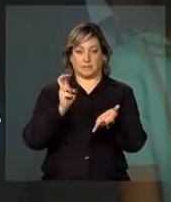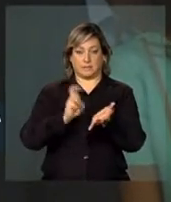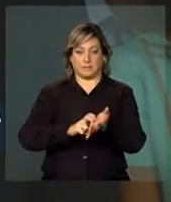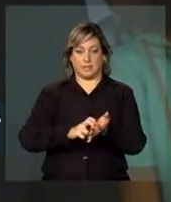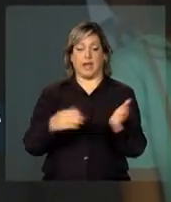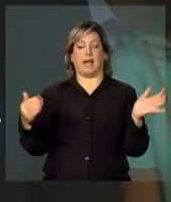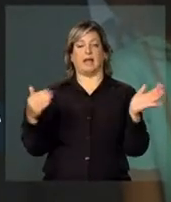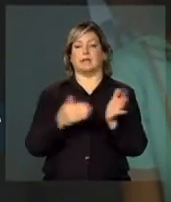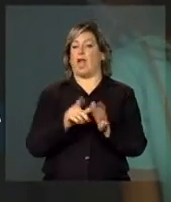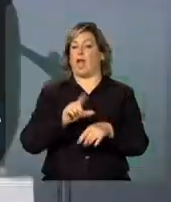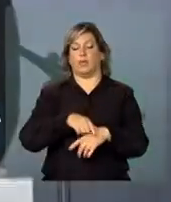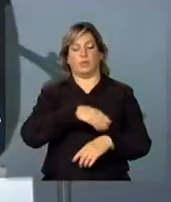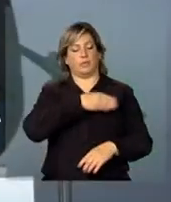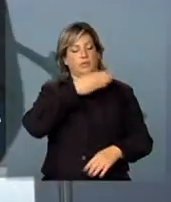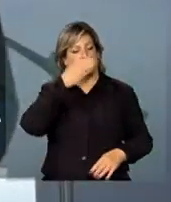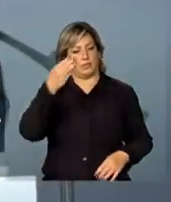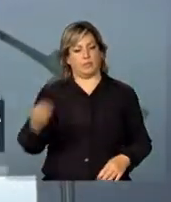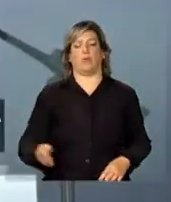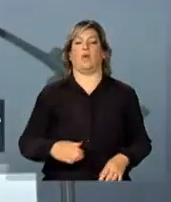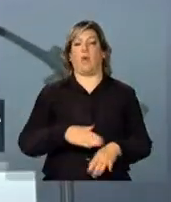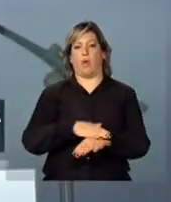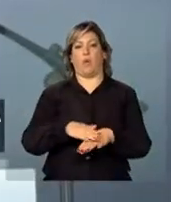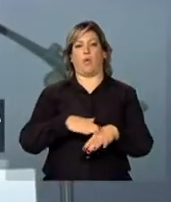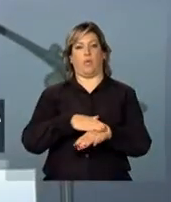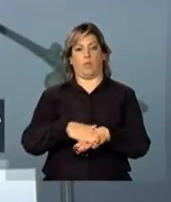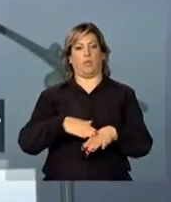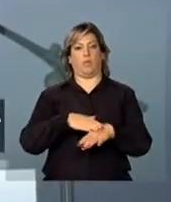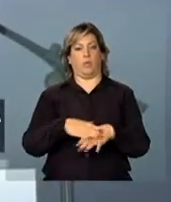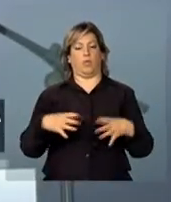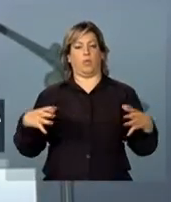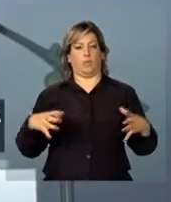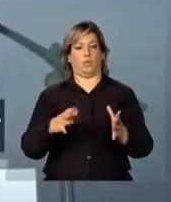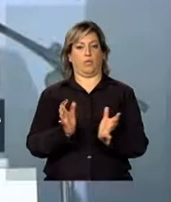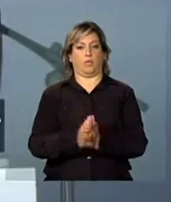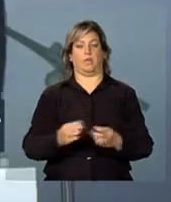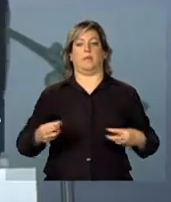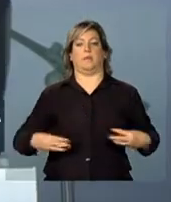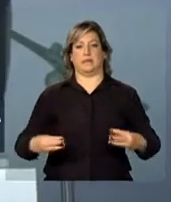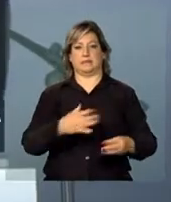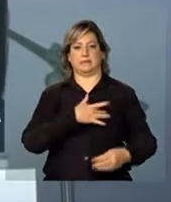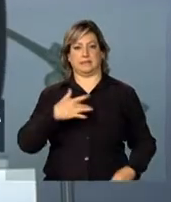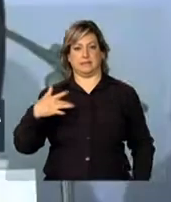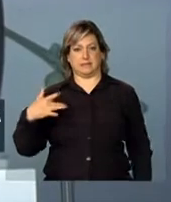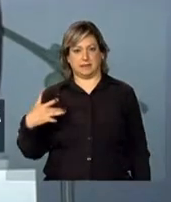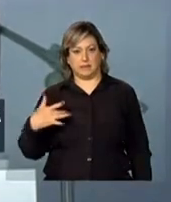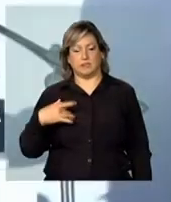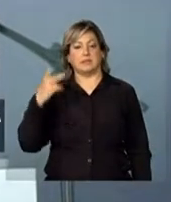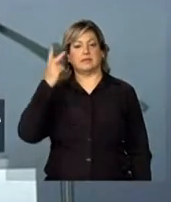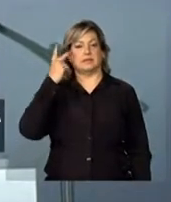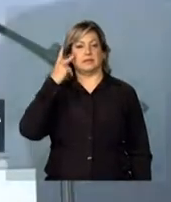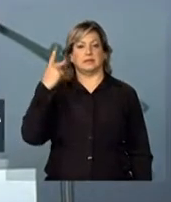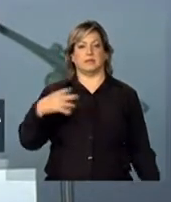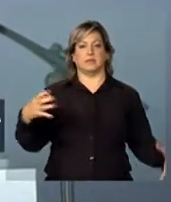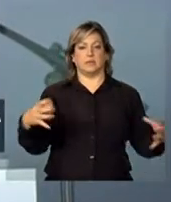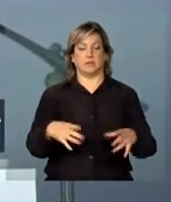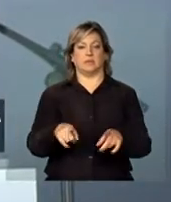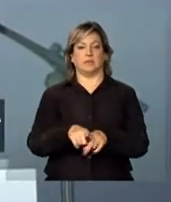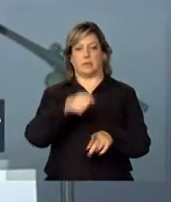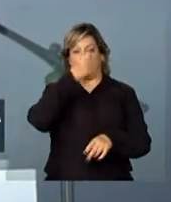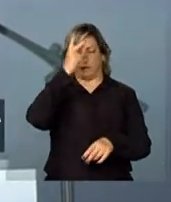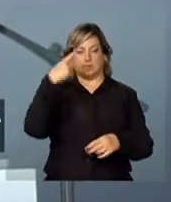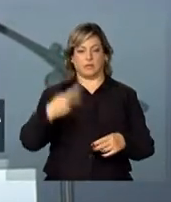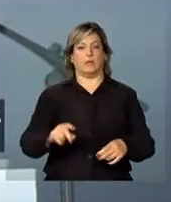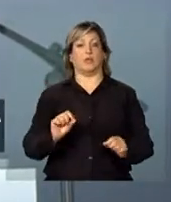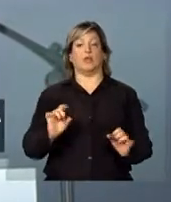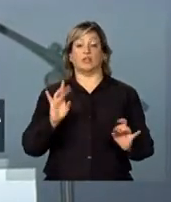vai até a hora que acabar, não é, Felipe? Reunindo a minha equipe do Ministério da Saúde, a equipe da Secretaria Municipal de Saúde de São Paulo e só acaba